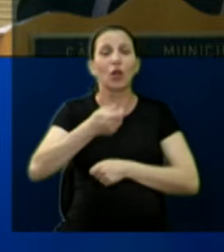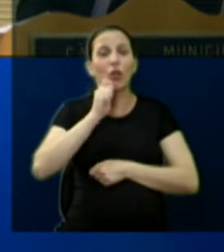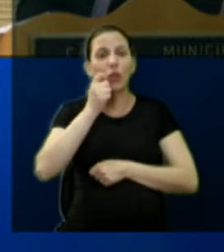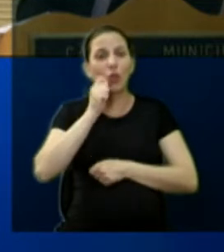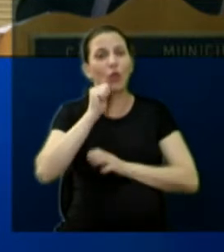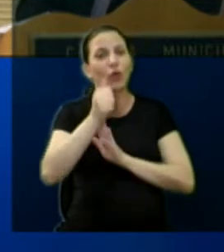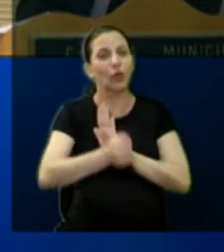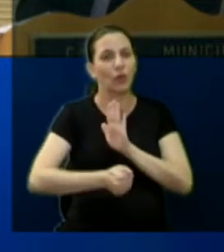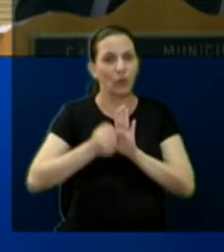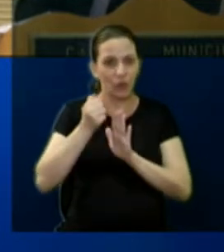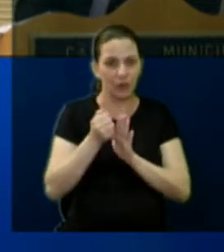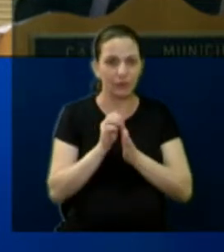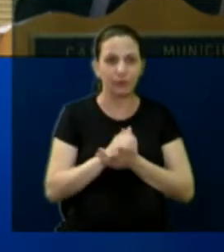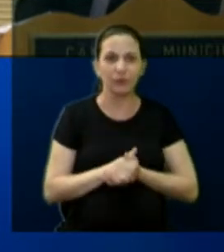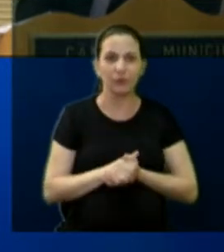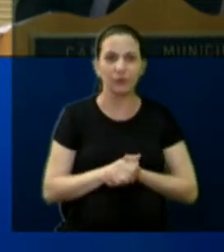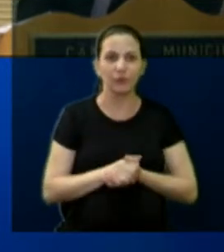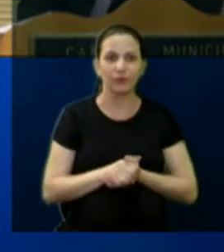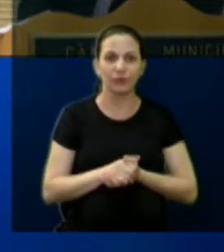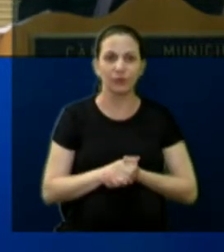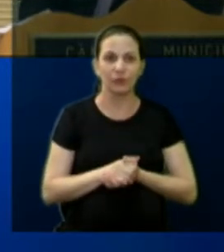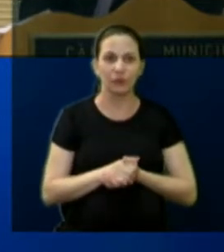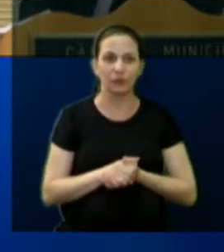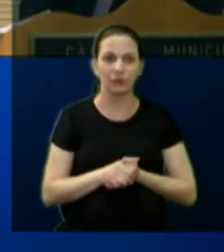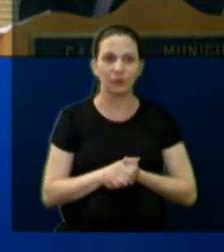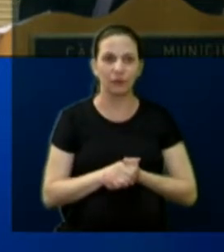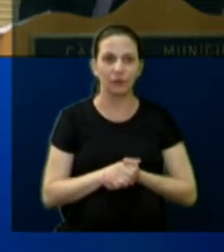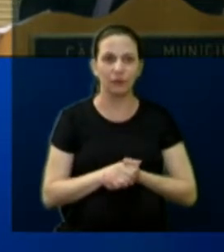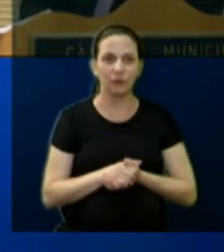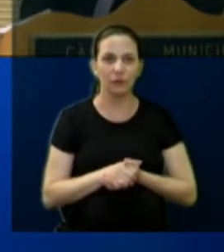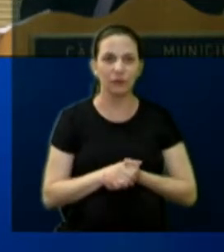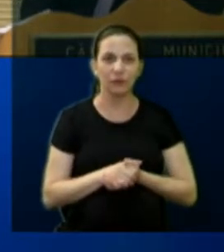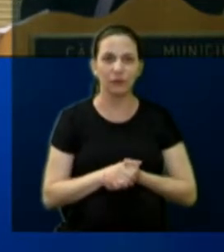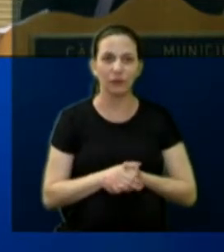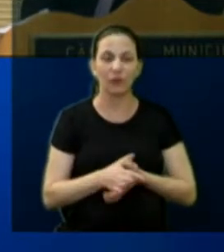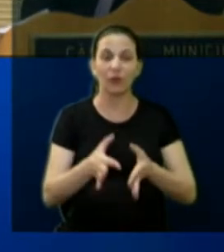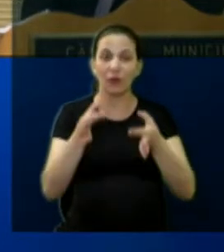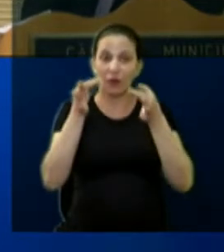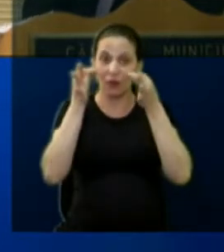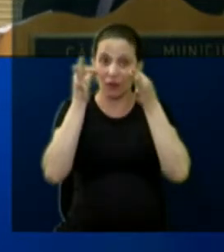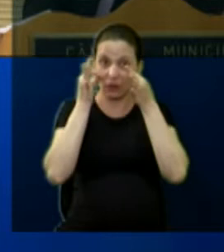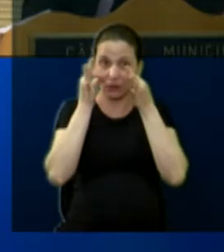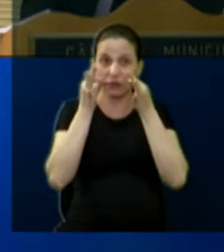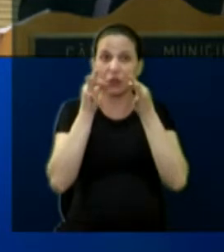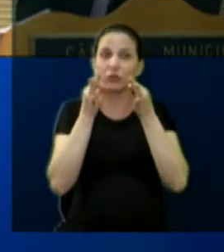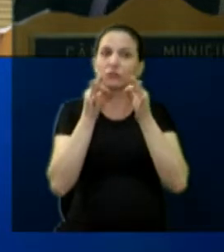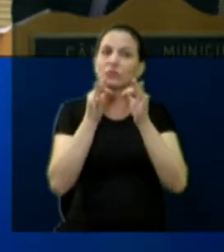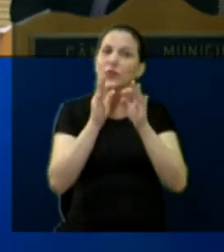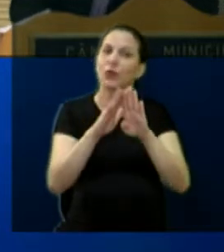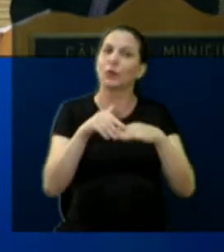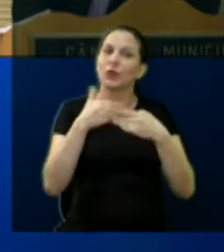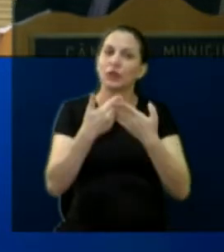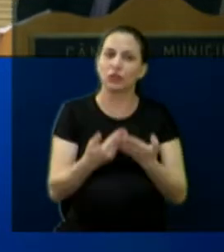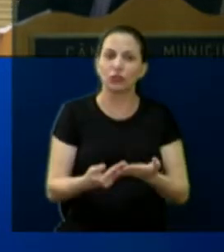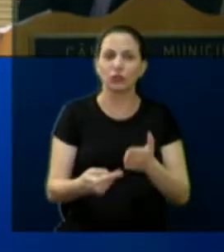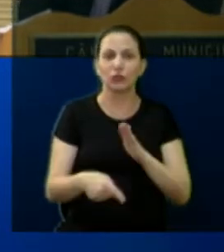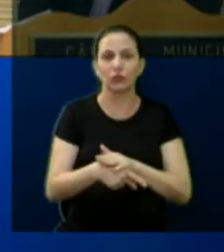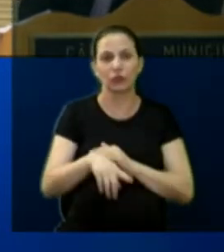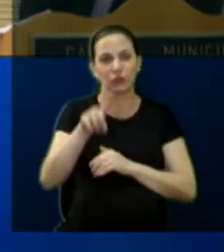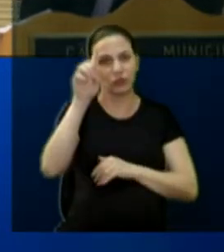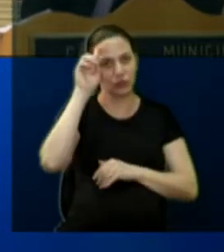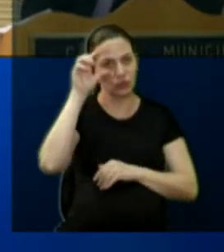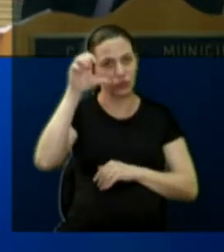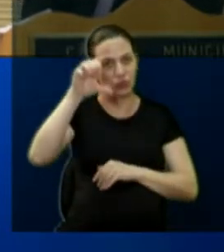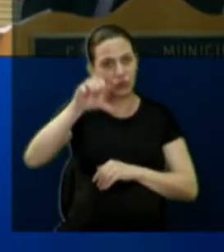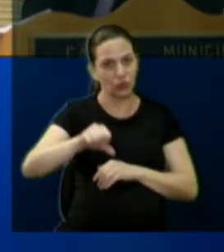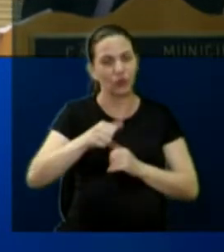Drogas de Araraquara. Pode passar. Em atenção também ao meu requerimento do dia 9, acompanhei